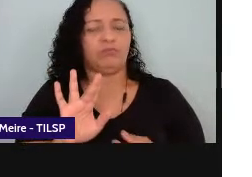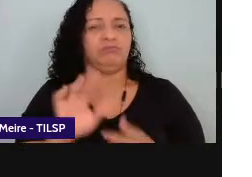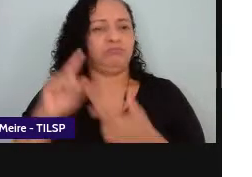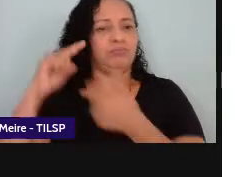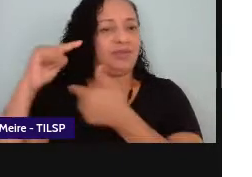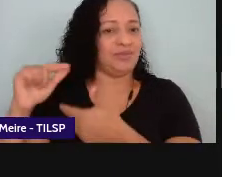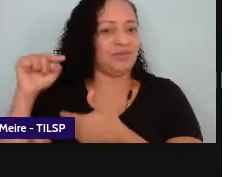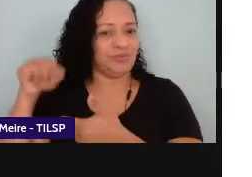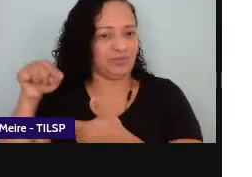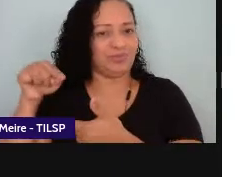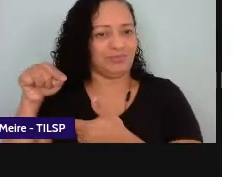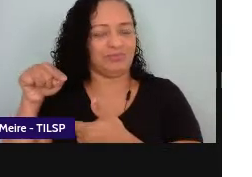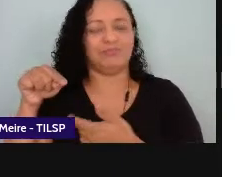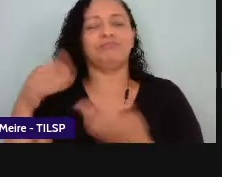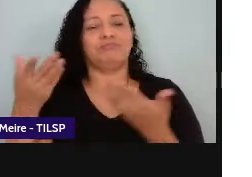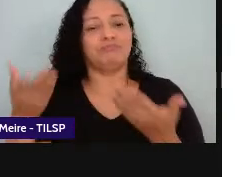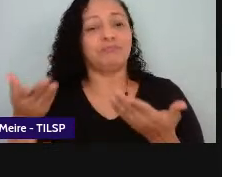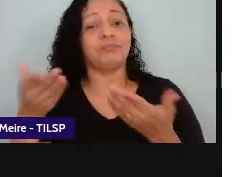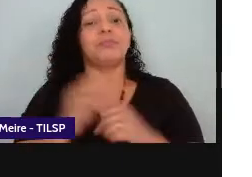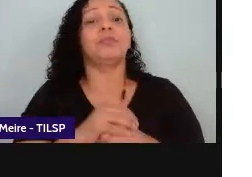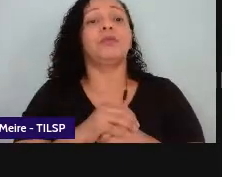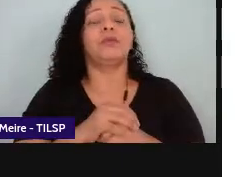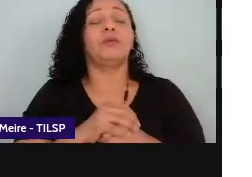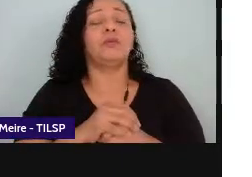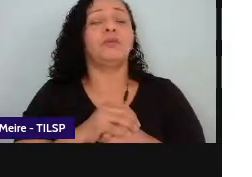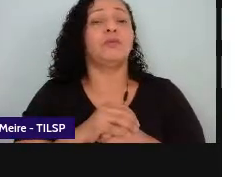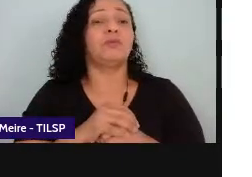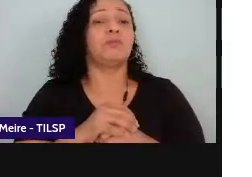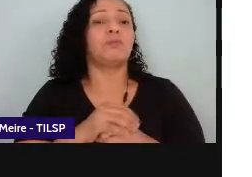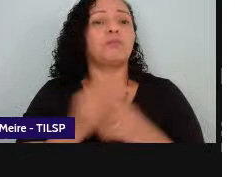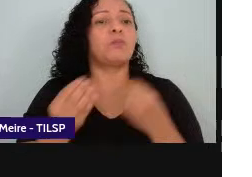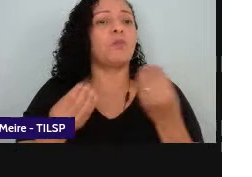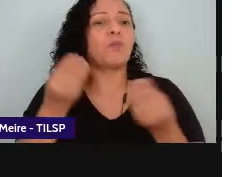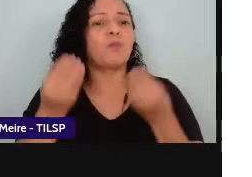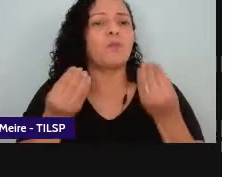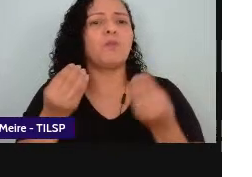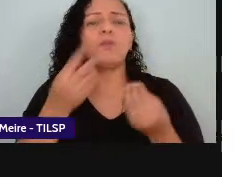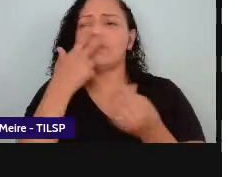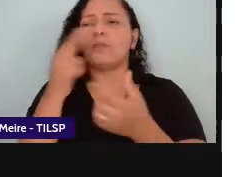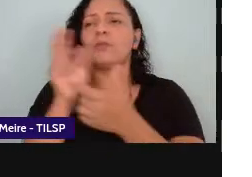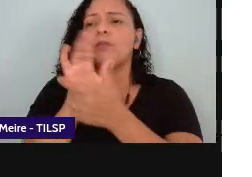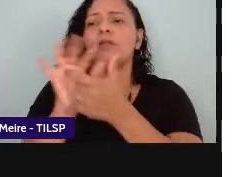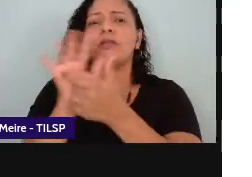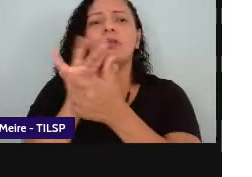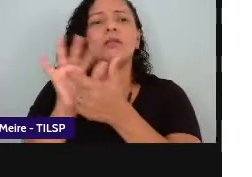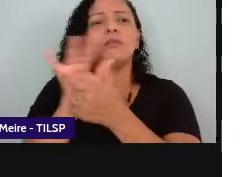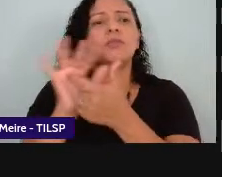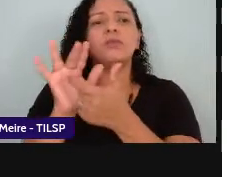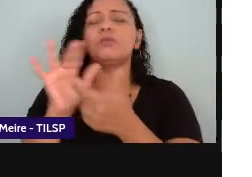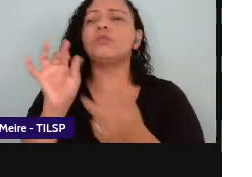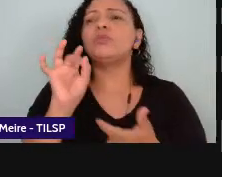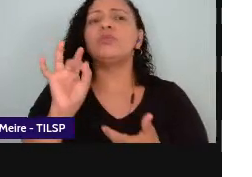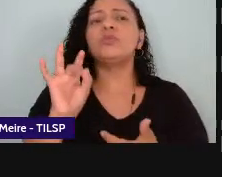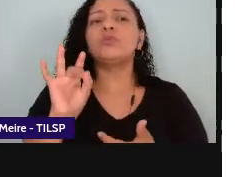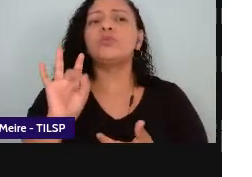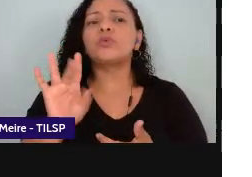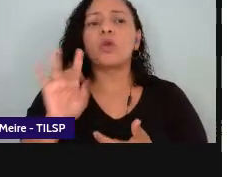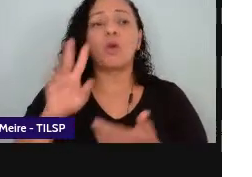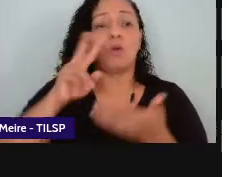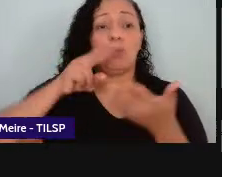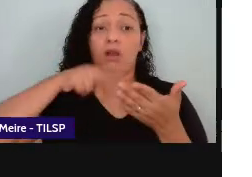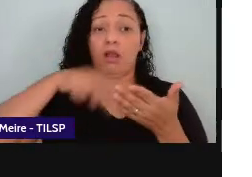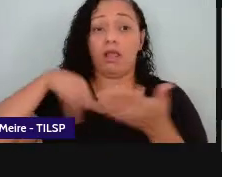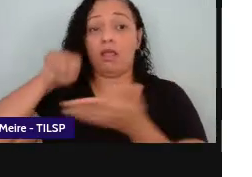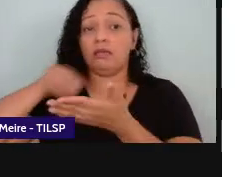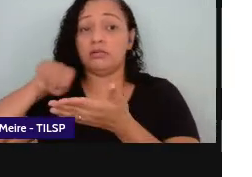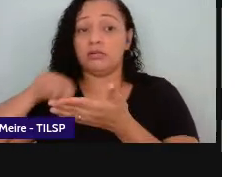aplicação ainda numa conceituação de um letramento vernacular um letramento de letra já a